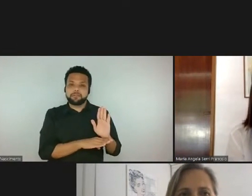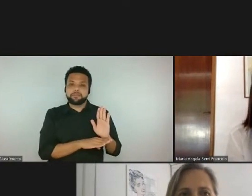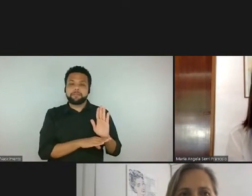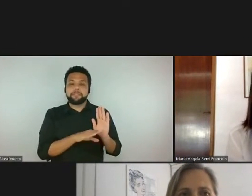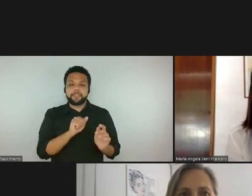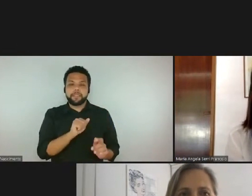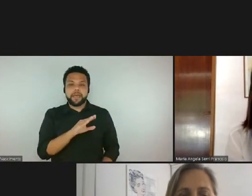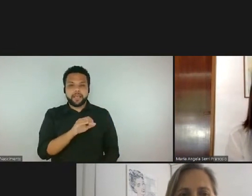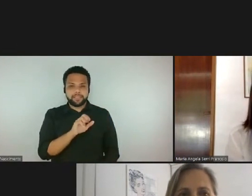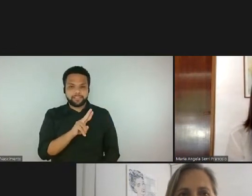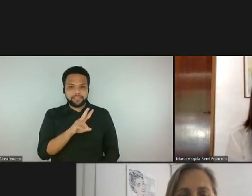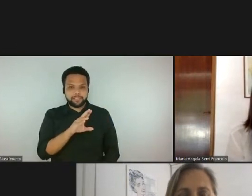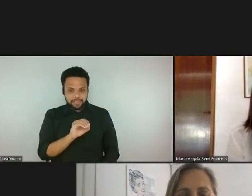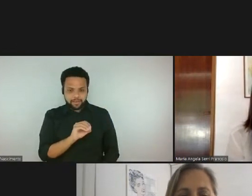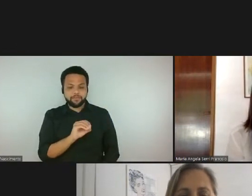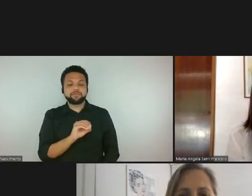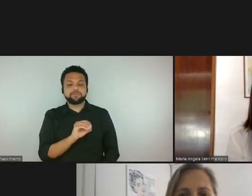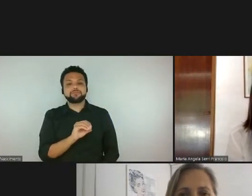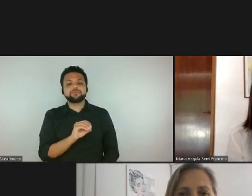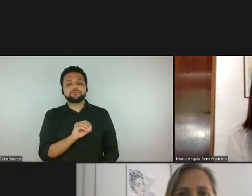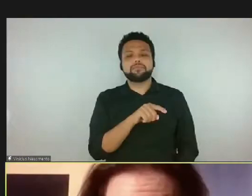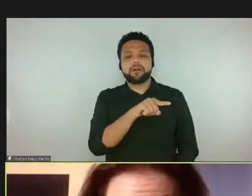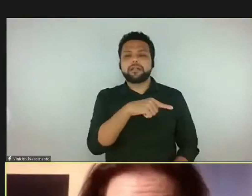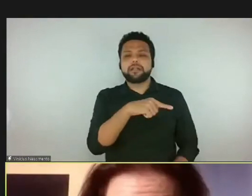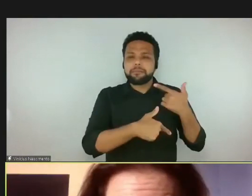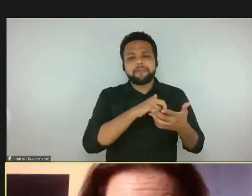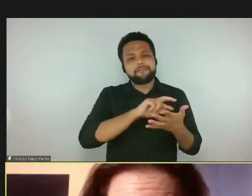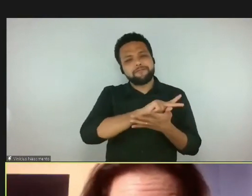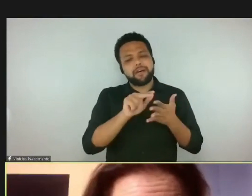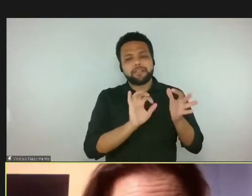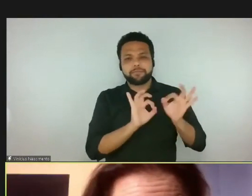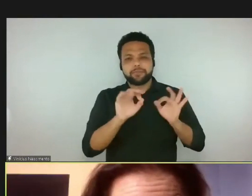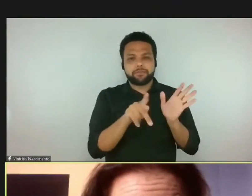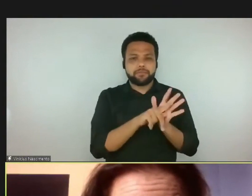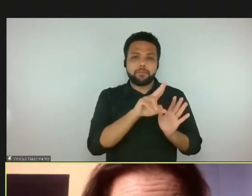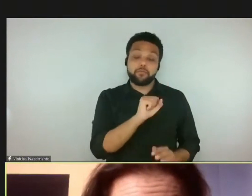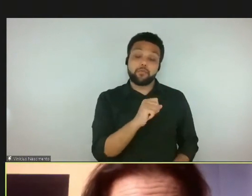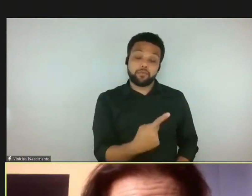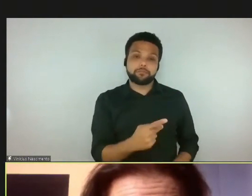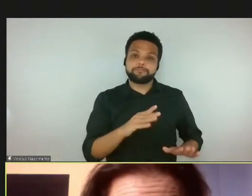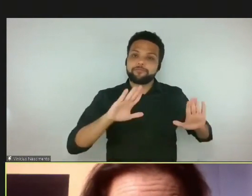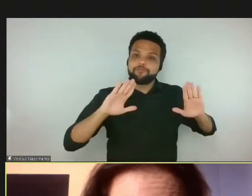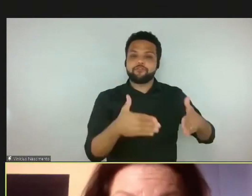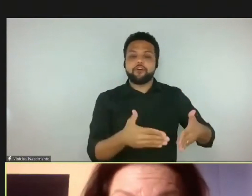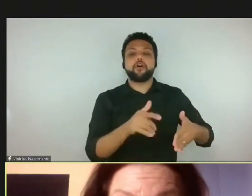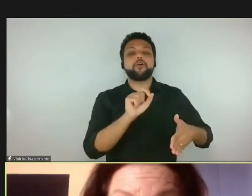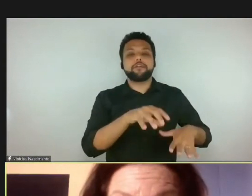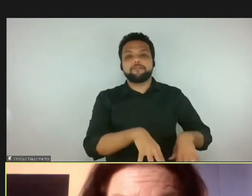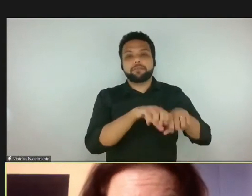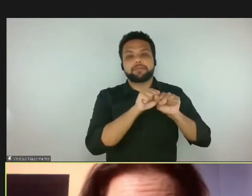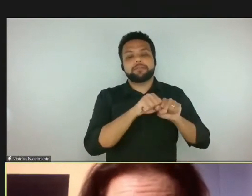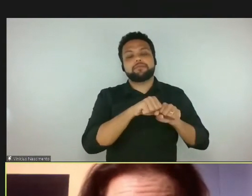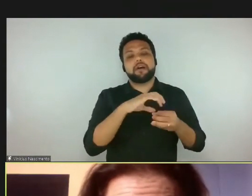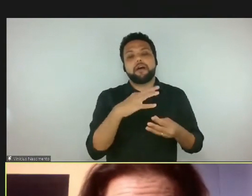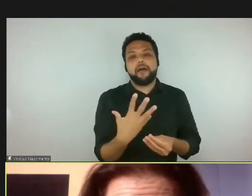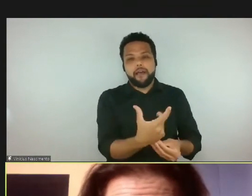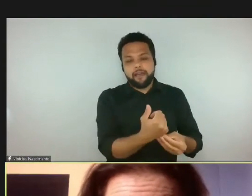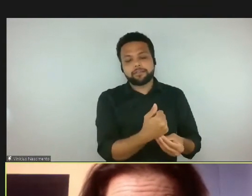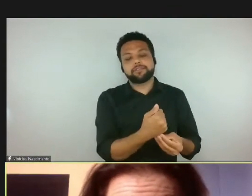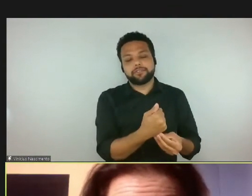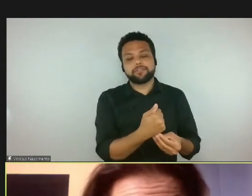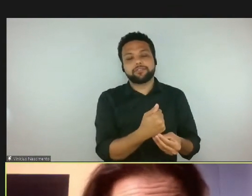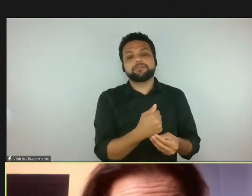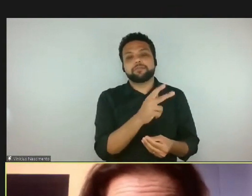trabalhando em diversos programas da Universidade de São Paulo, voltados para a formação em arte de professores e estudantes da educação